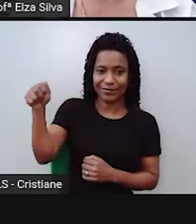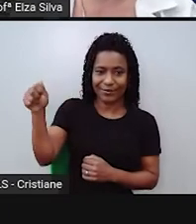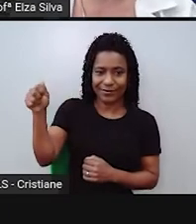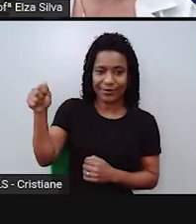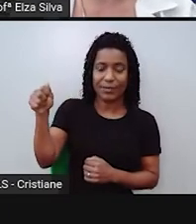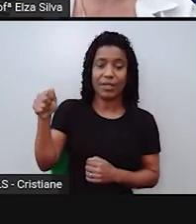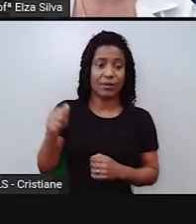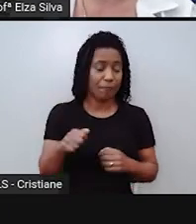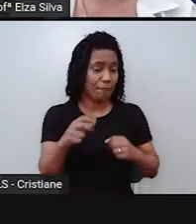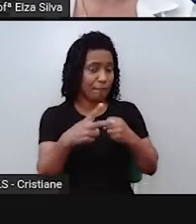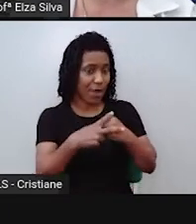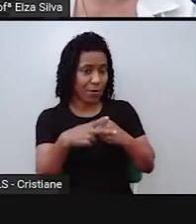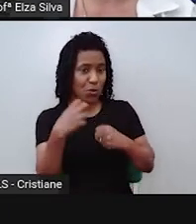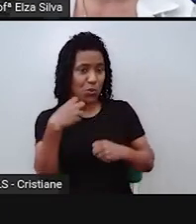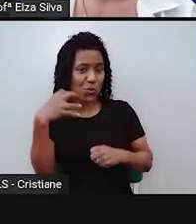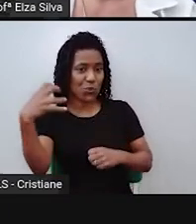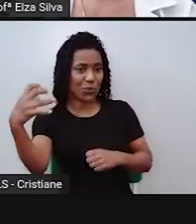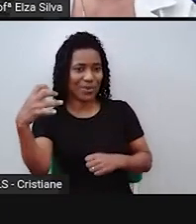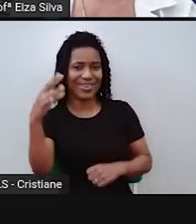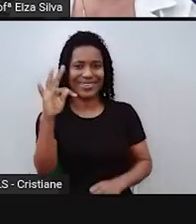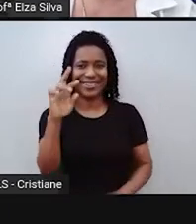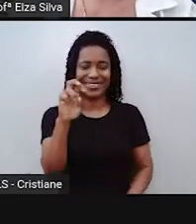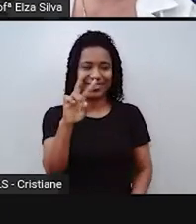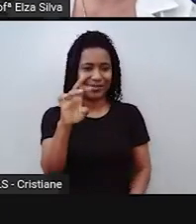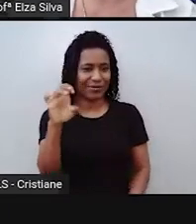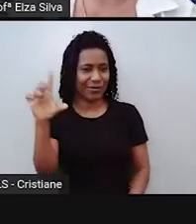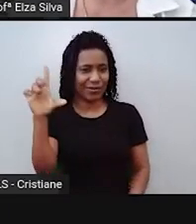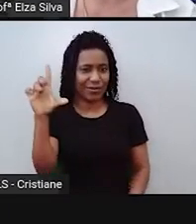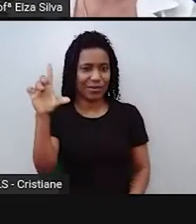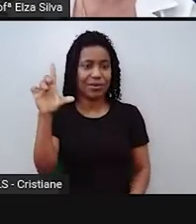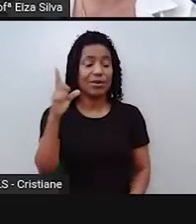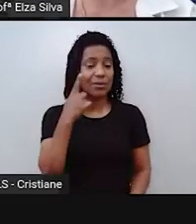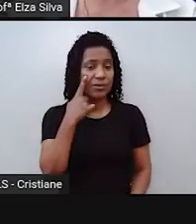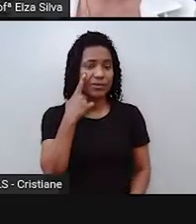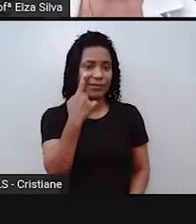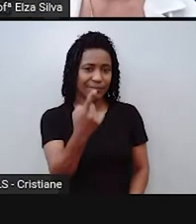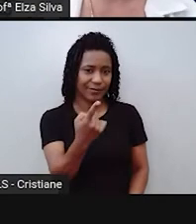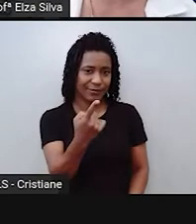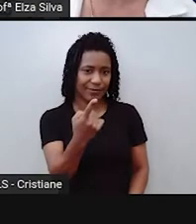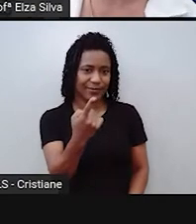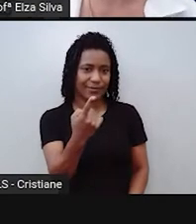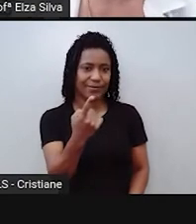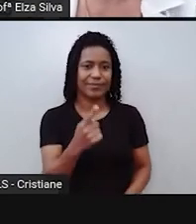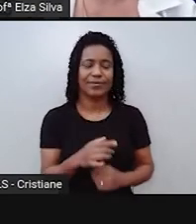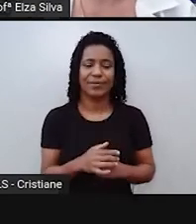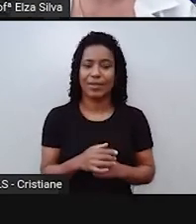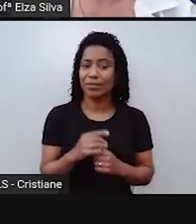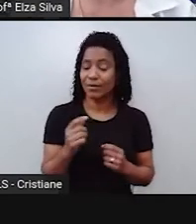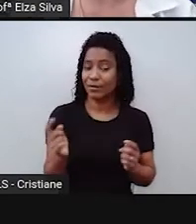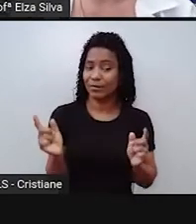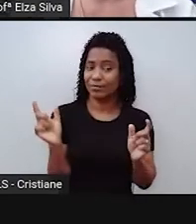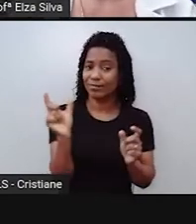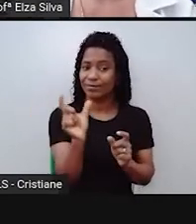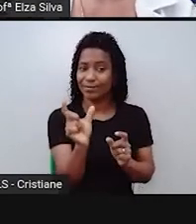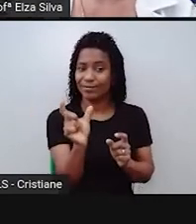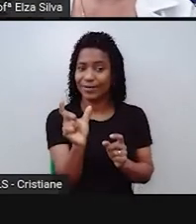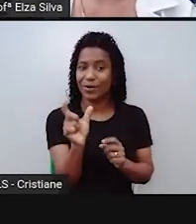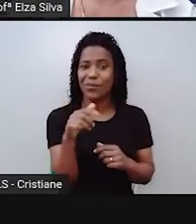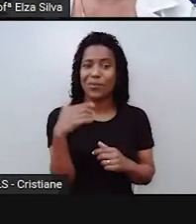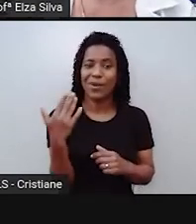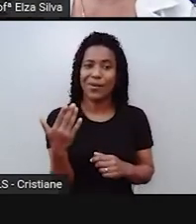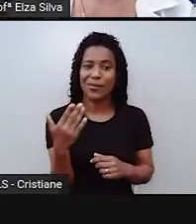verbo travel, viajar. Então, precisamos colocar aqui a expressão going to com o verbo to be.